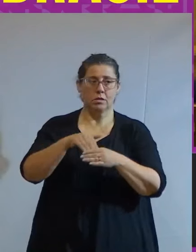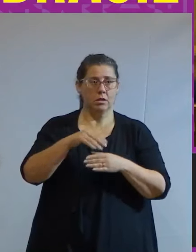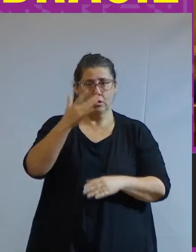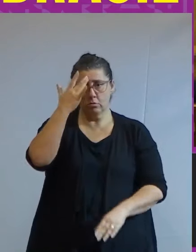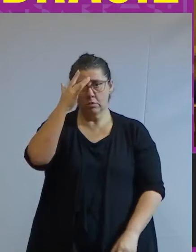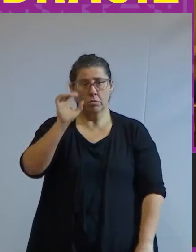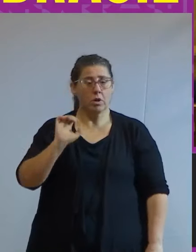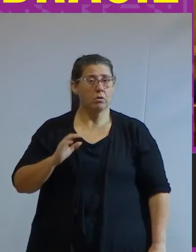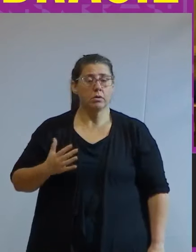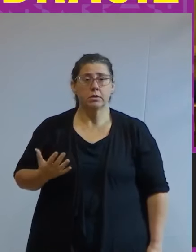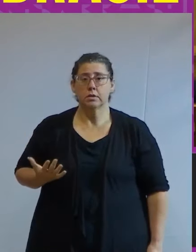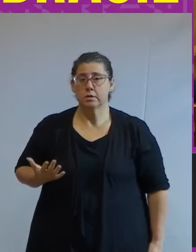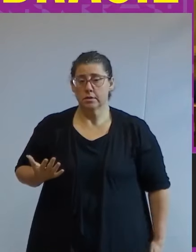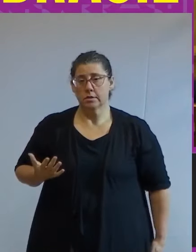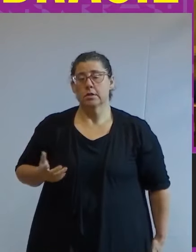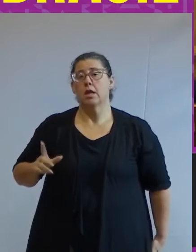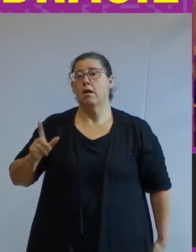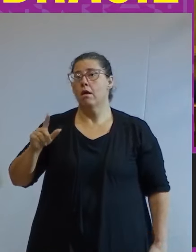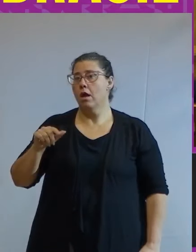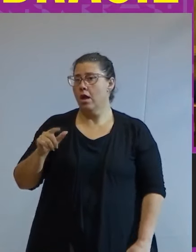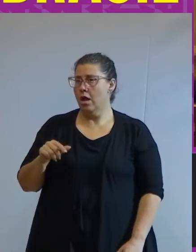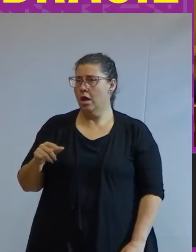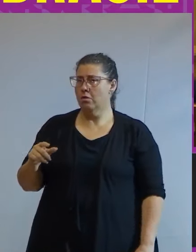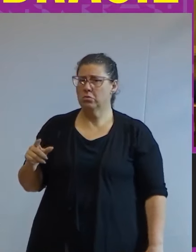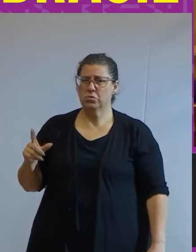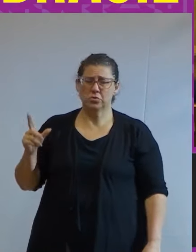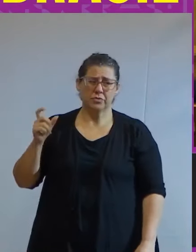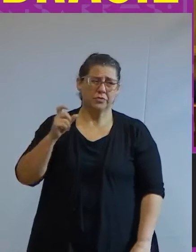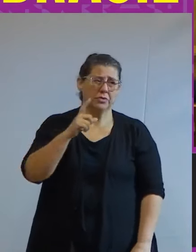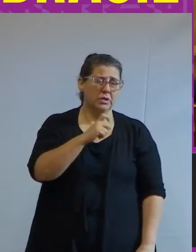estava indo era uma situação agônica